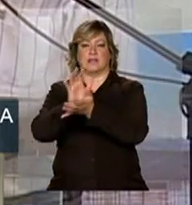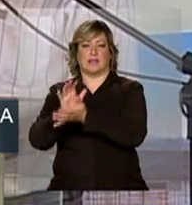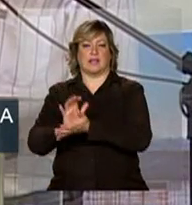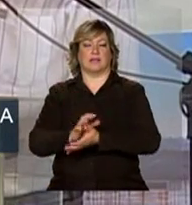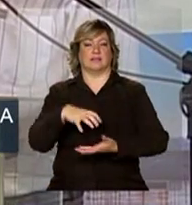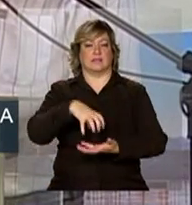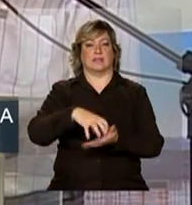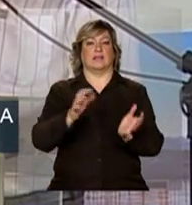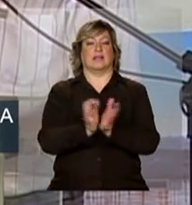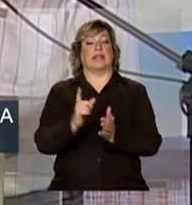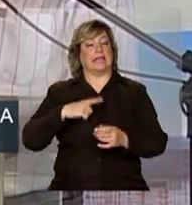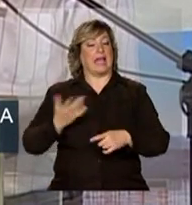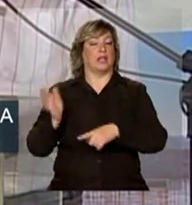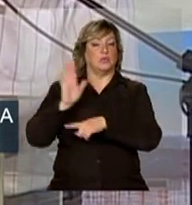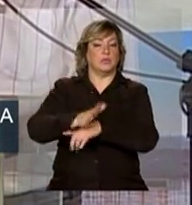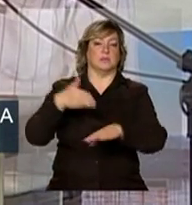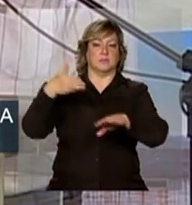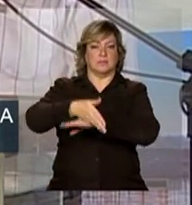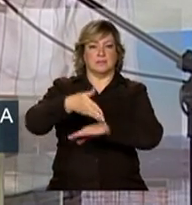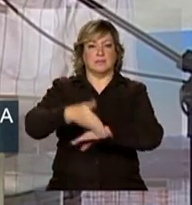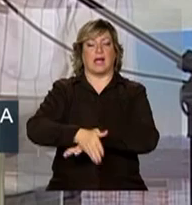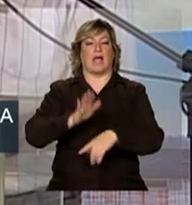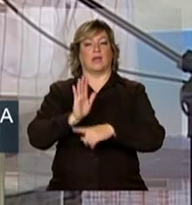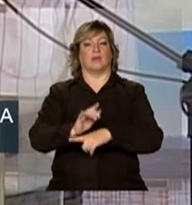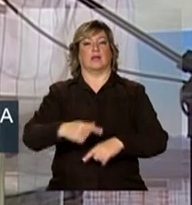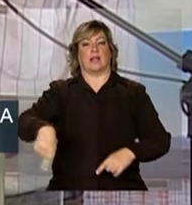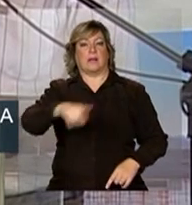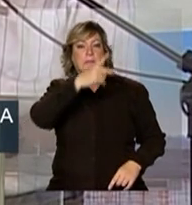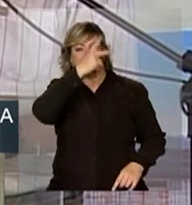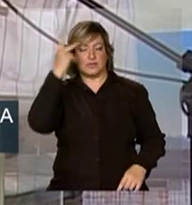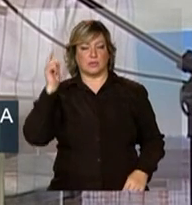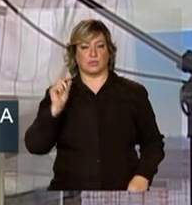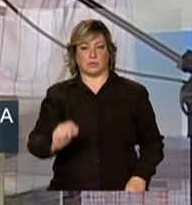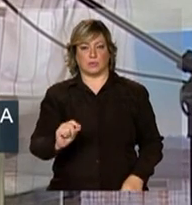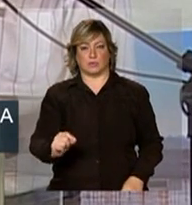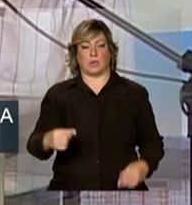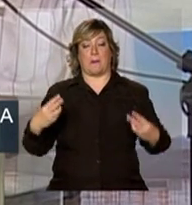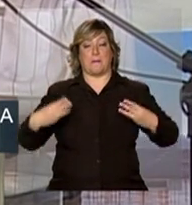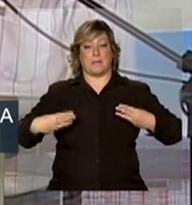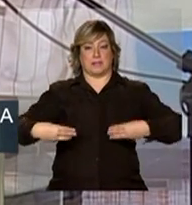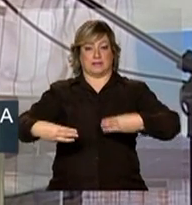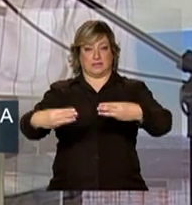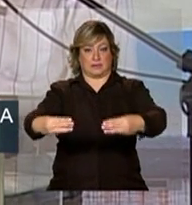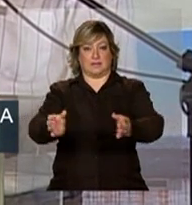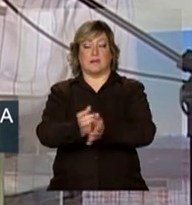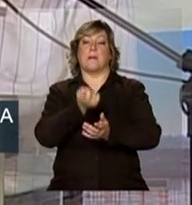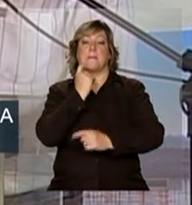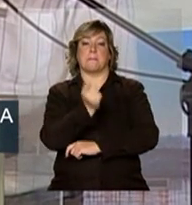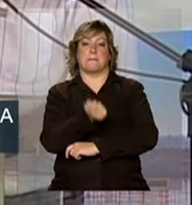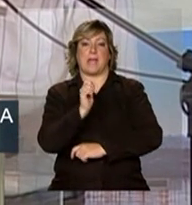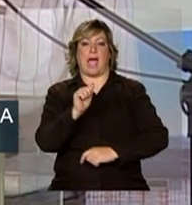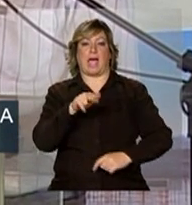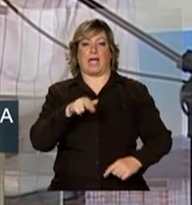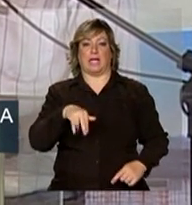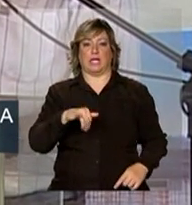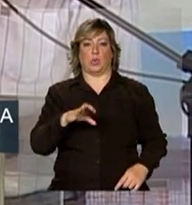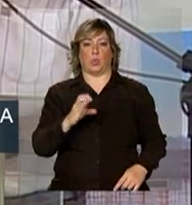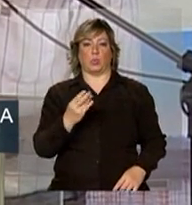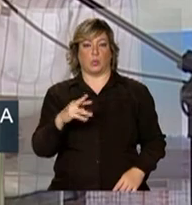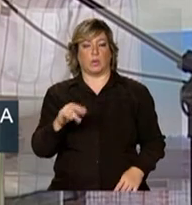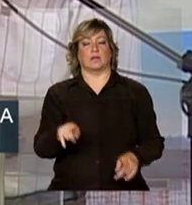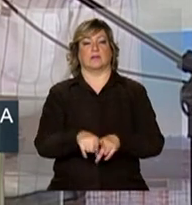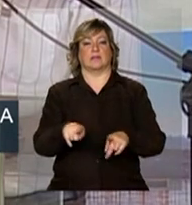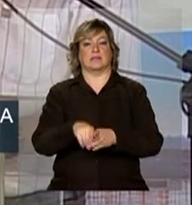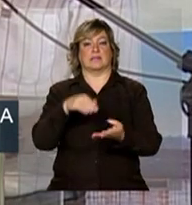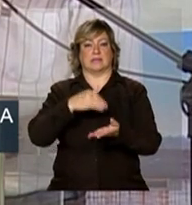participado, contribuído aqui nas pessoas do Ministério de Pesca e Agricultura e da Secretaria